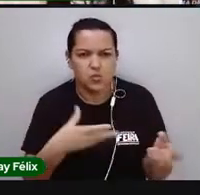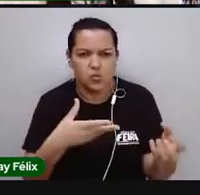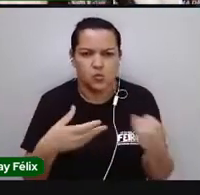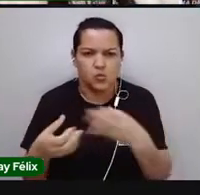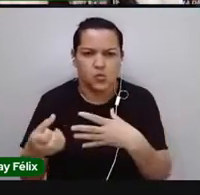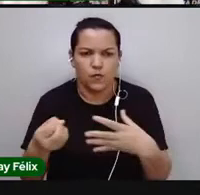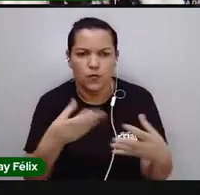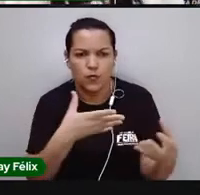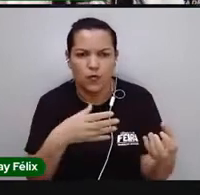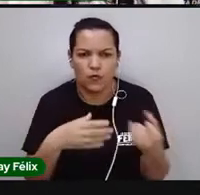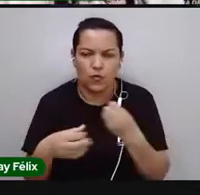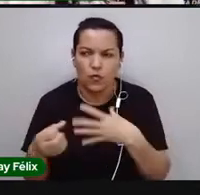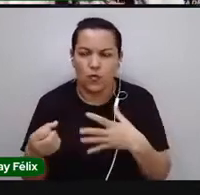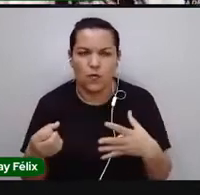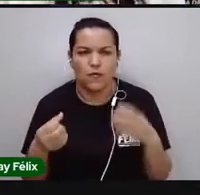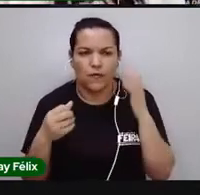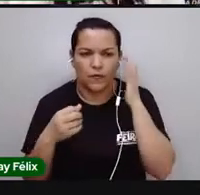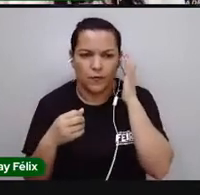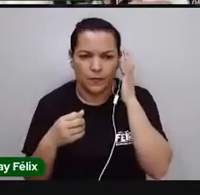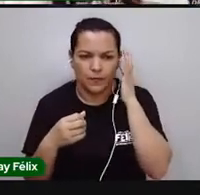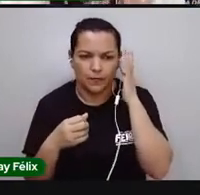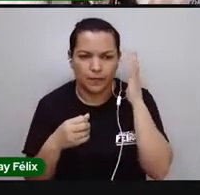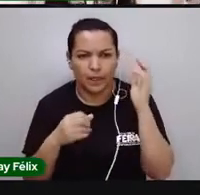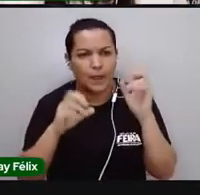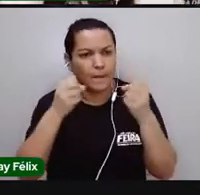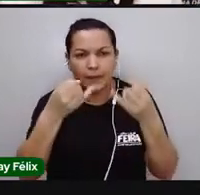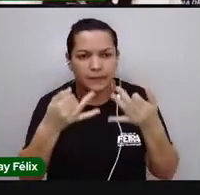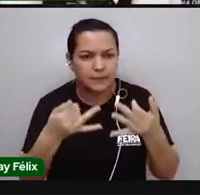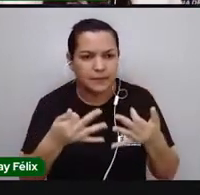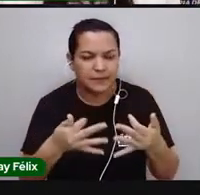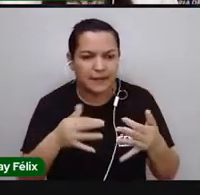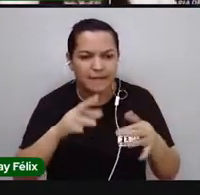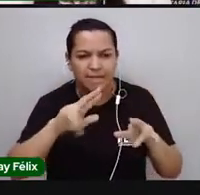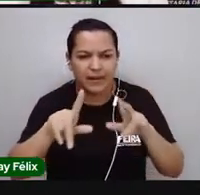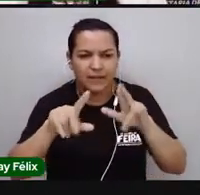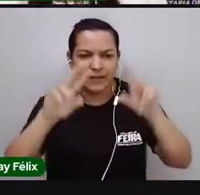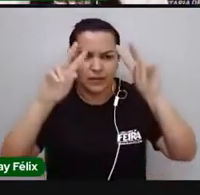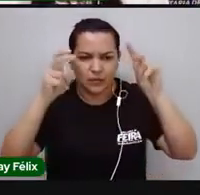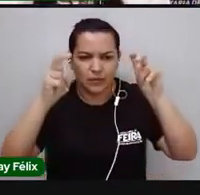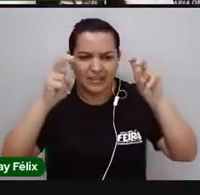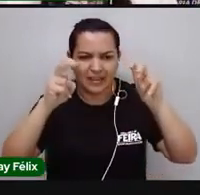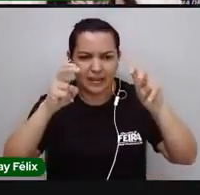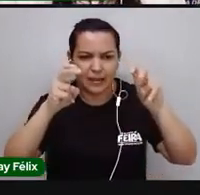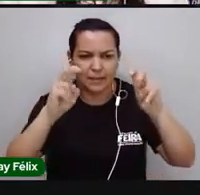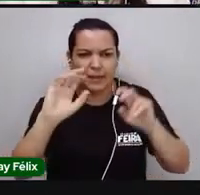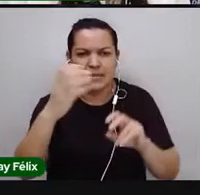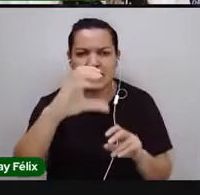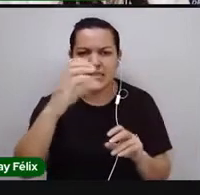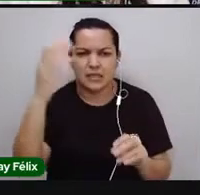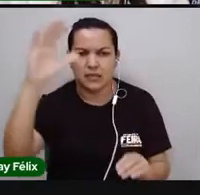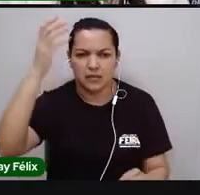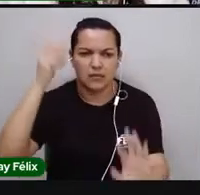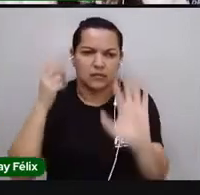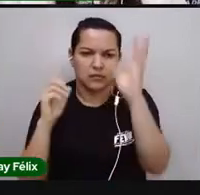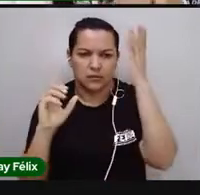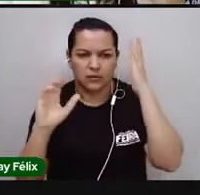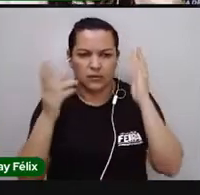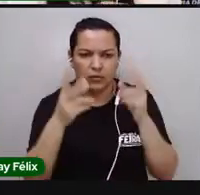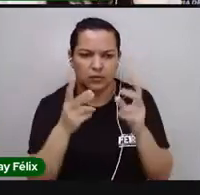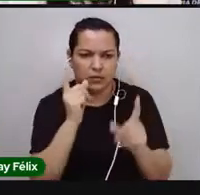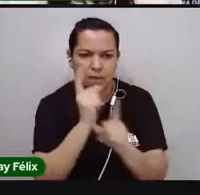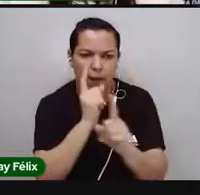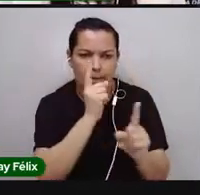mais fresquinhos, sobre diversos assuntos dentro das ciências da natureza, a gente consegue identificar